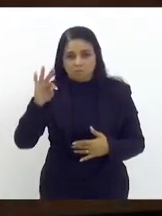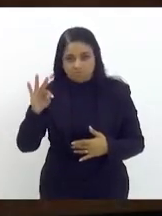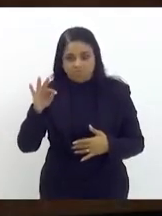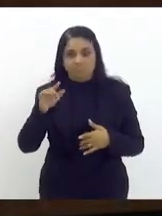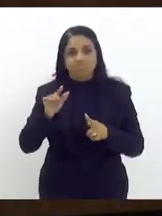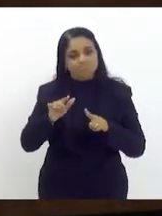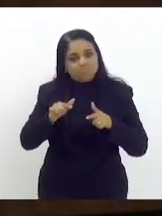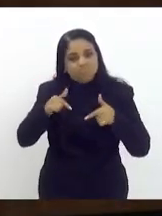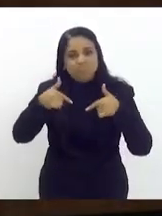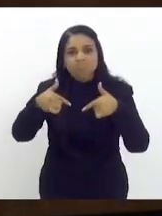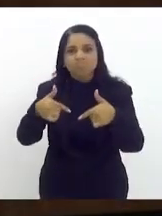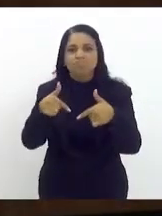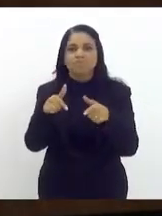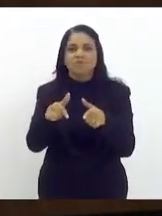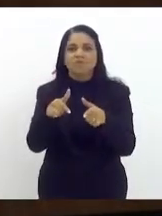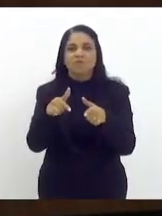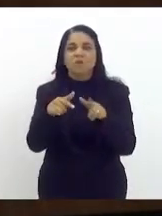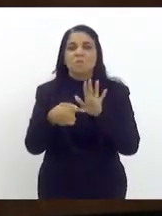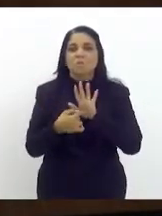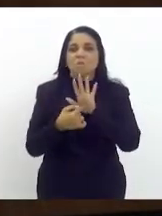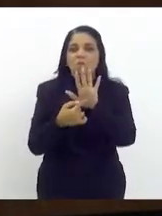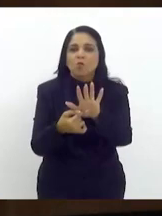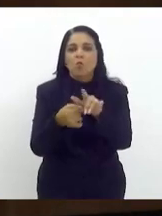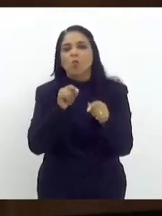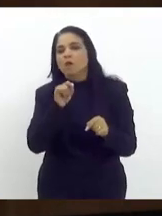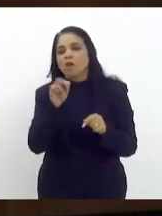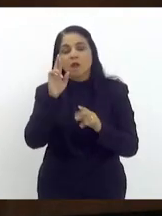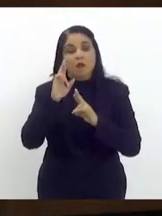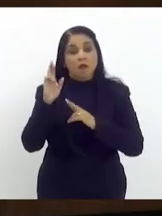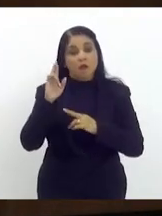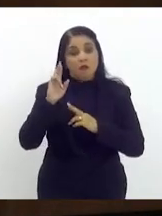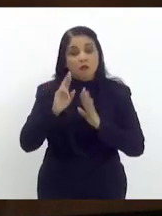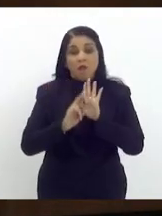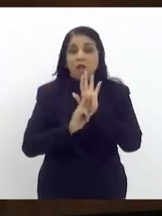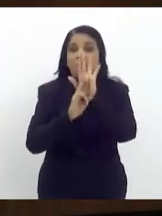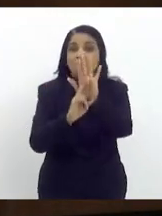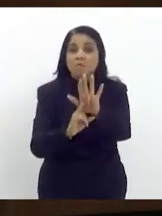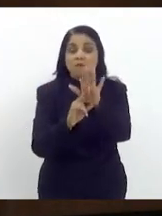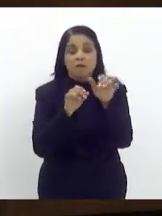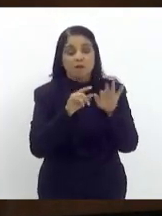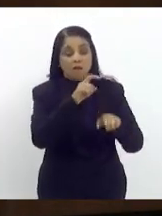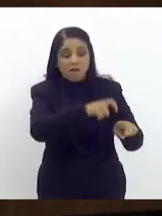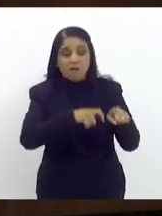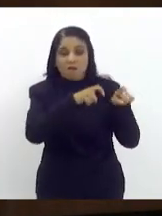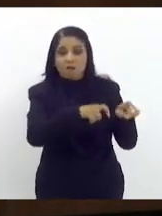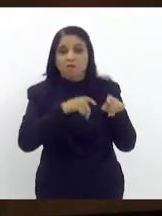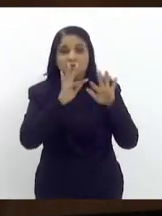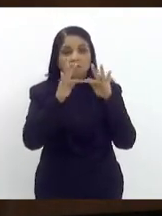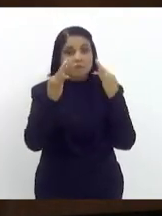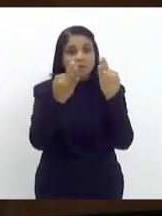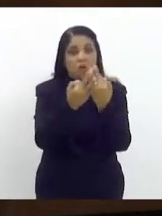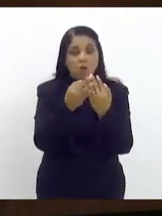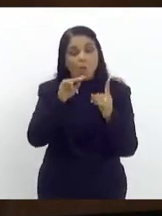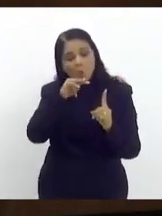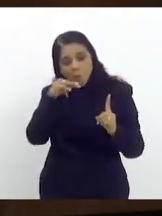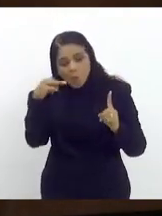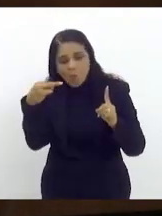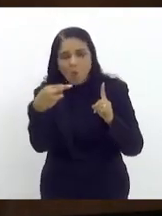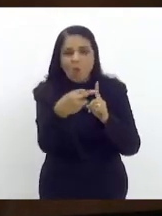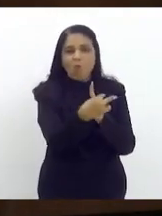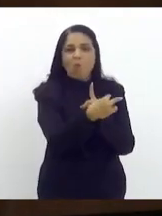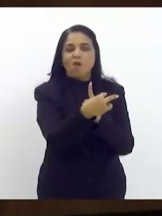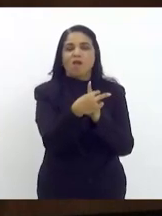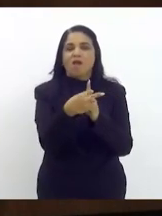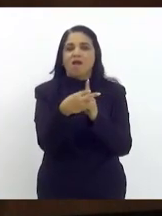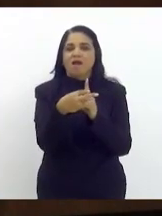de trazer luz ao que representa a agricultura familiar e a esse olhar empreendedor das mulheres na